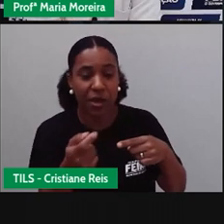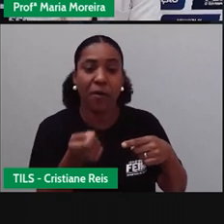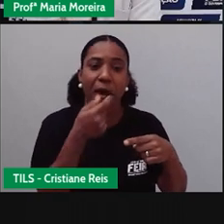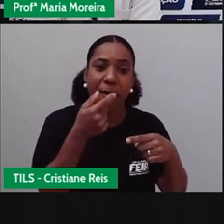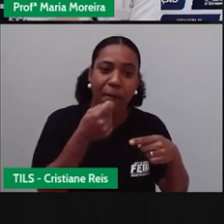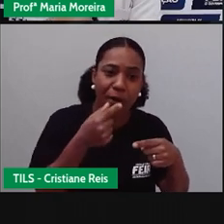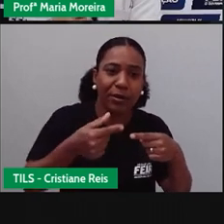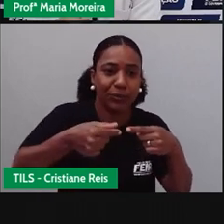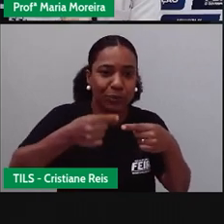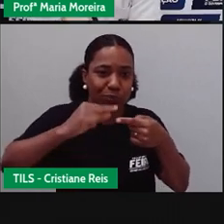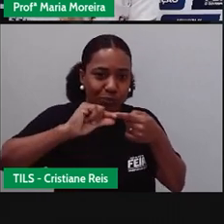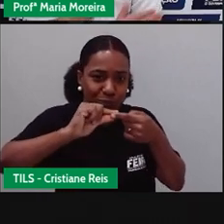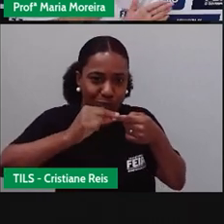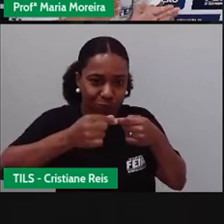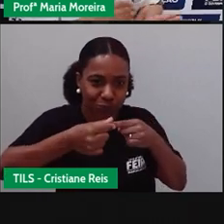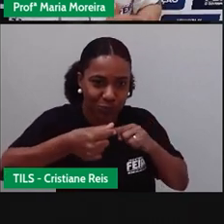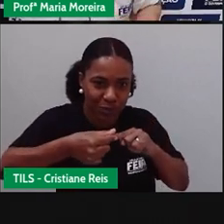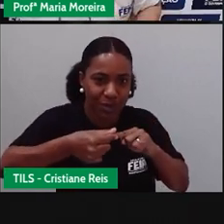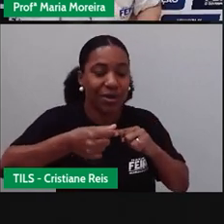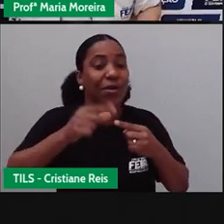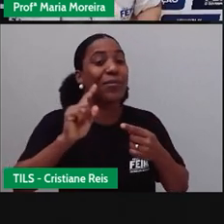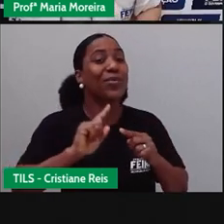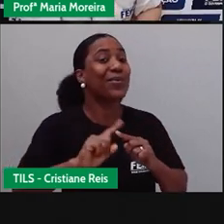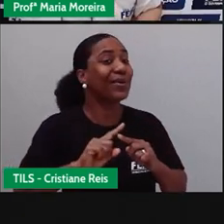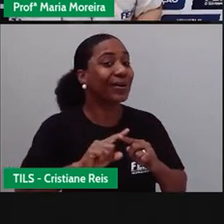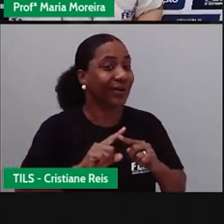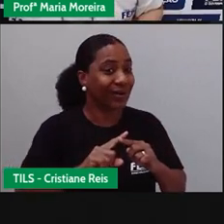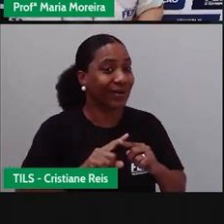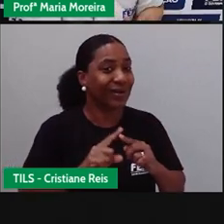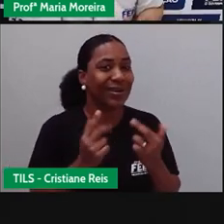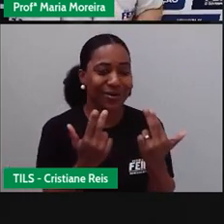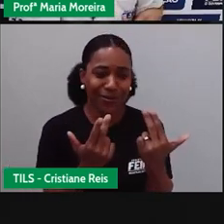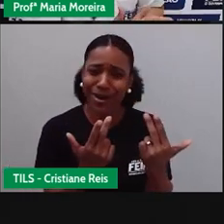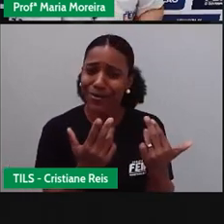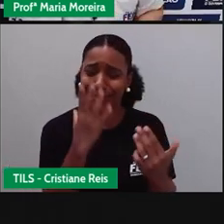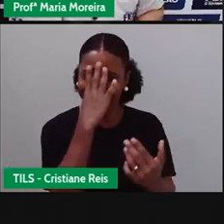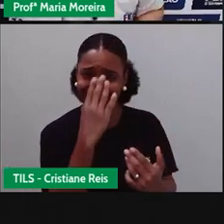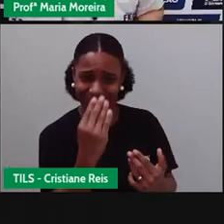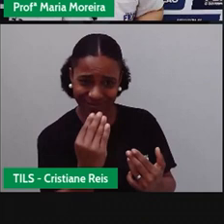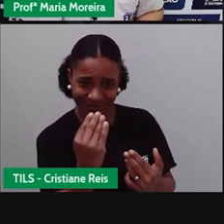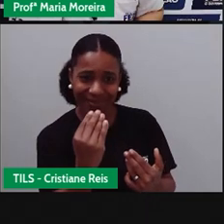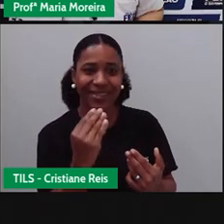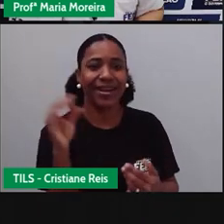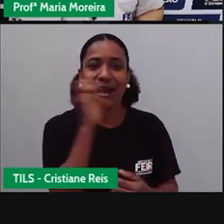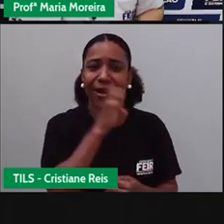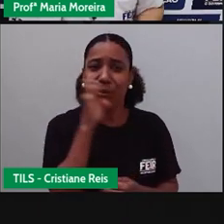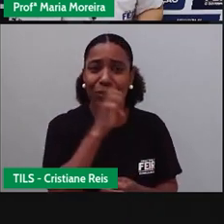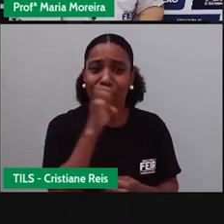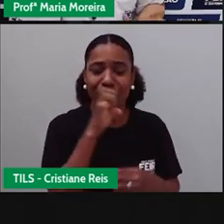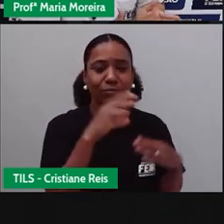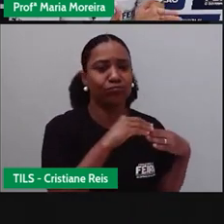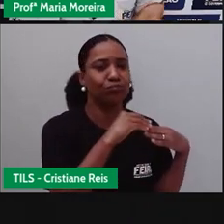curativo. Por quê? A emergência e ambulância seria isso. No primeiro momento, o que é eu posso fazer?